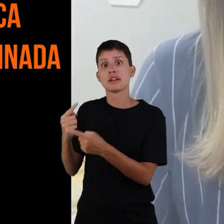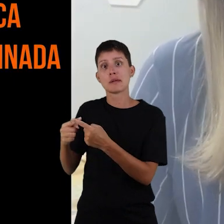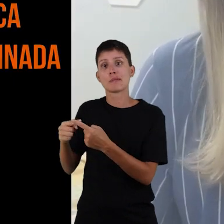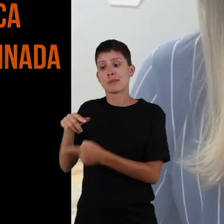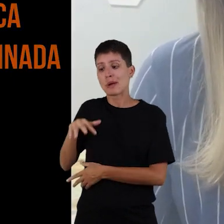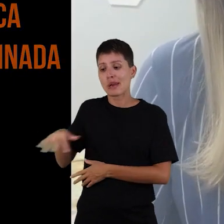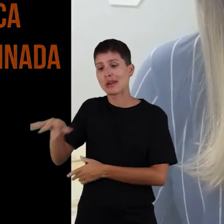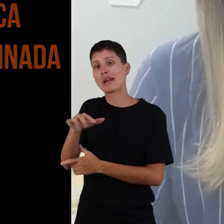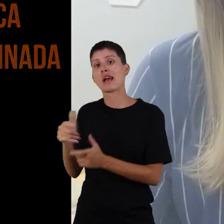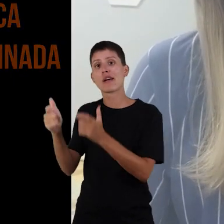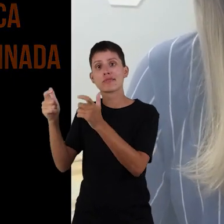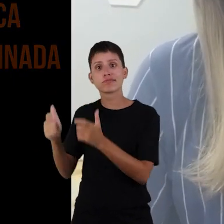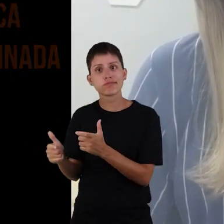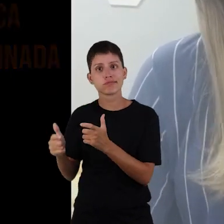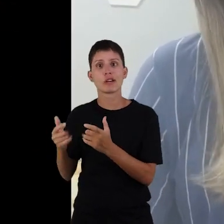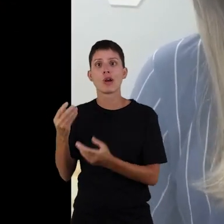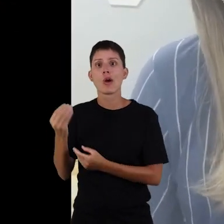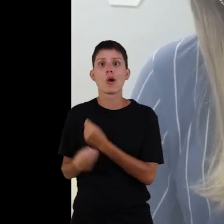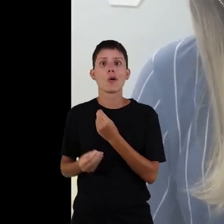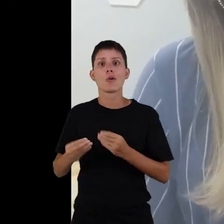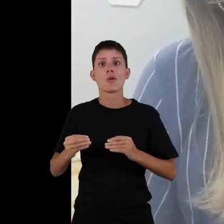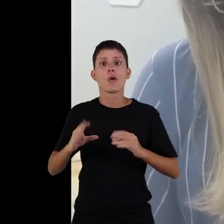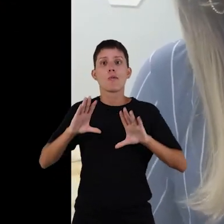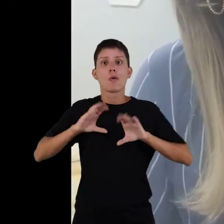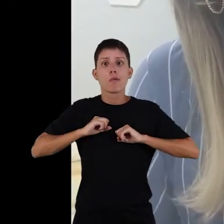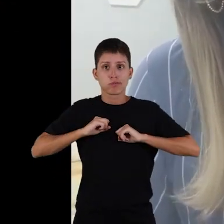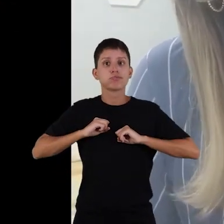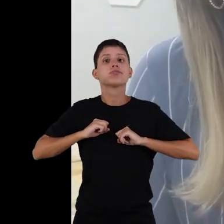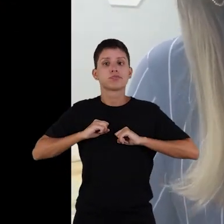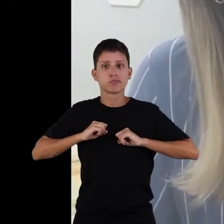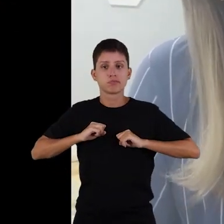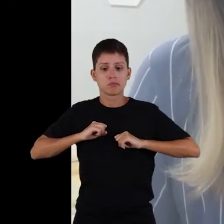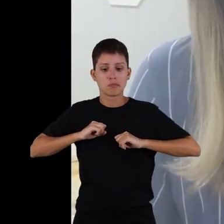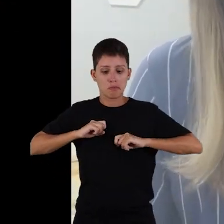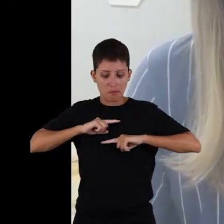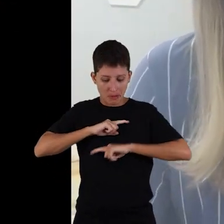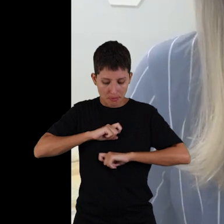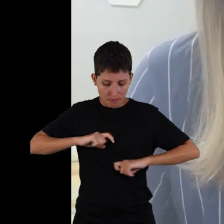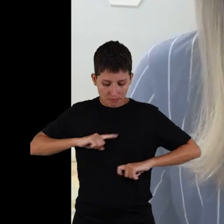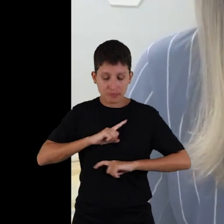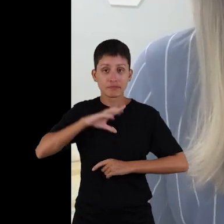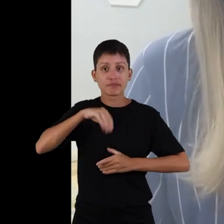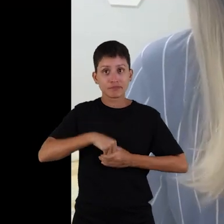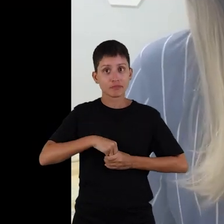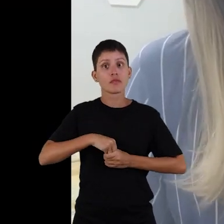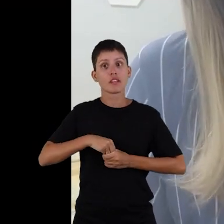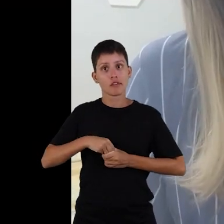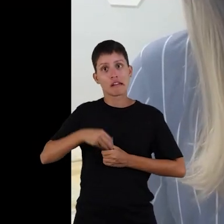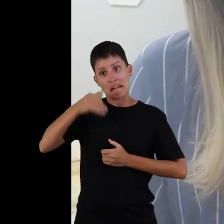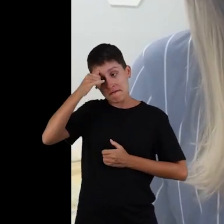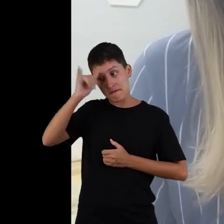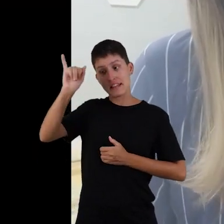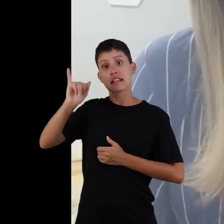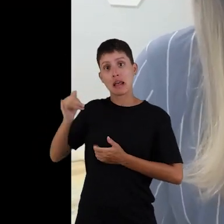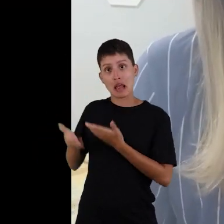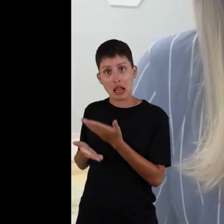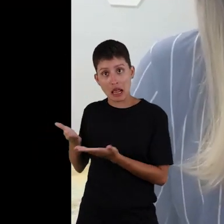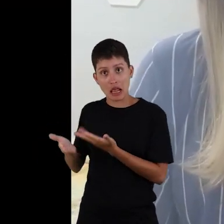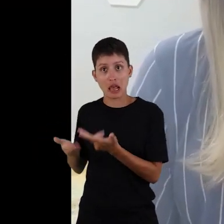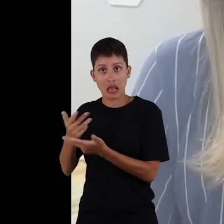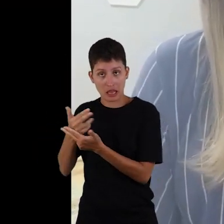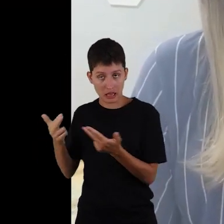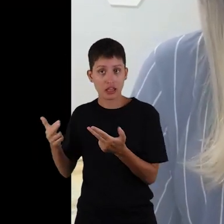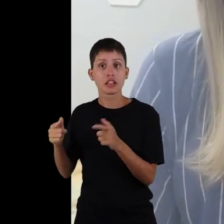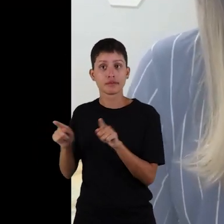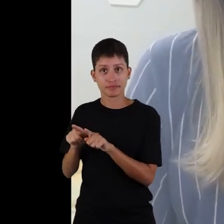ambiente imunológico regulatório, ou seja, existem citocinas tanto anti-inflamatórias, que